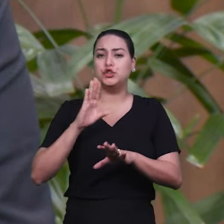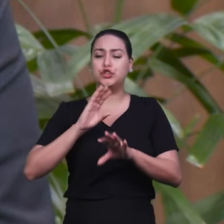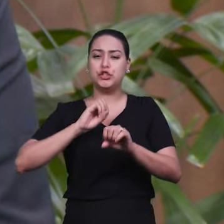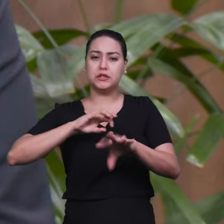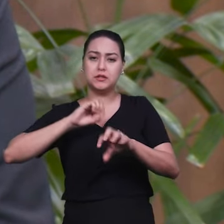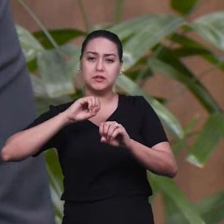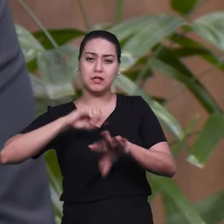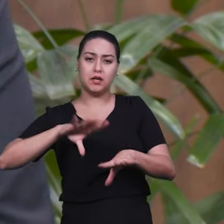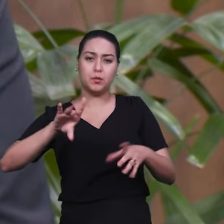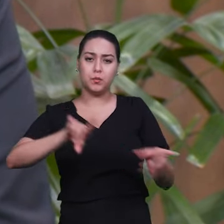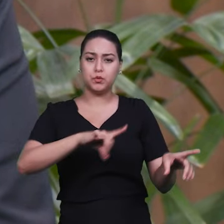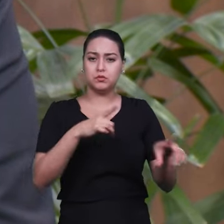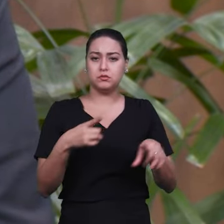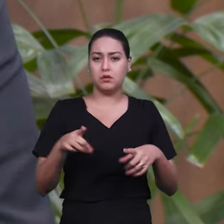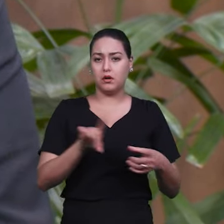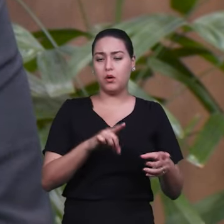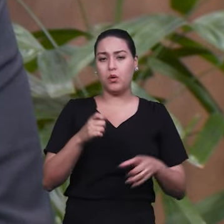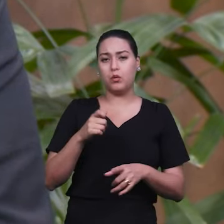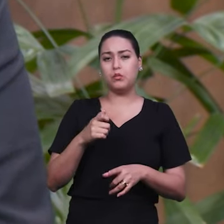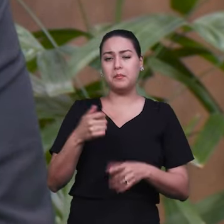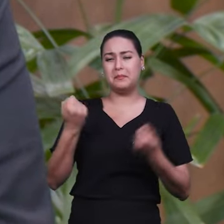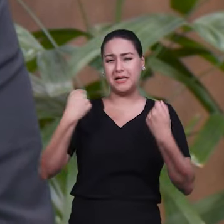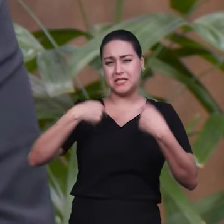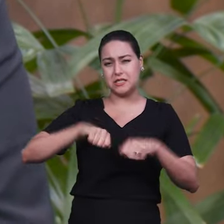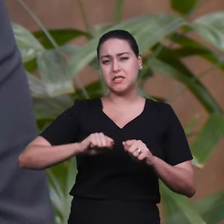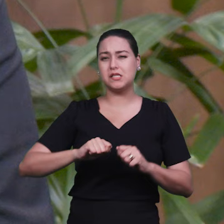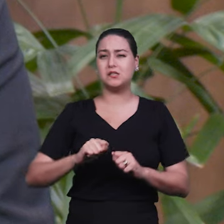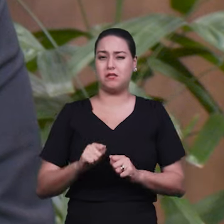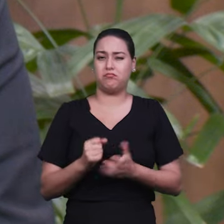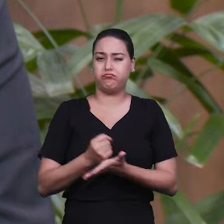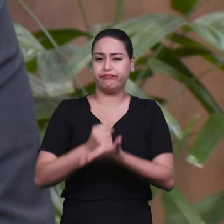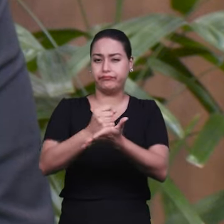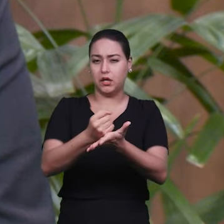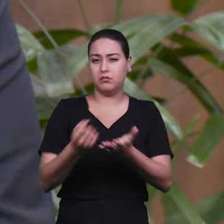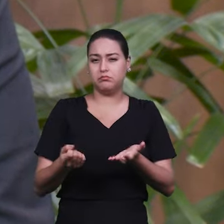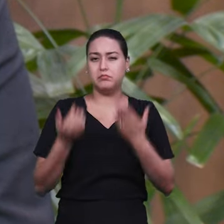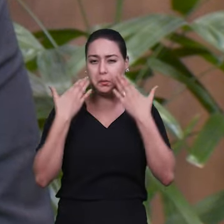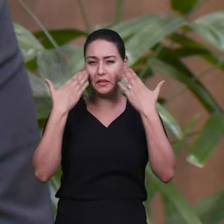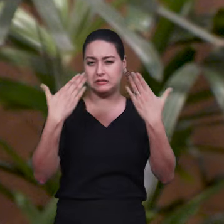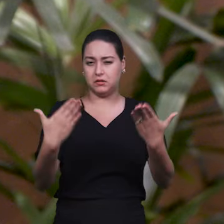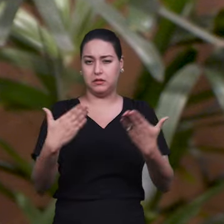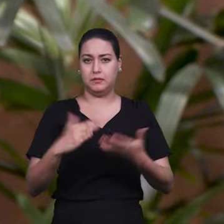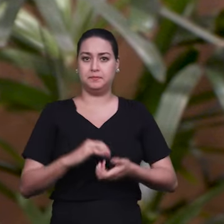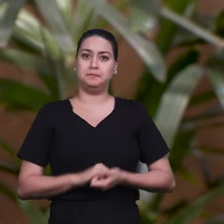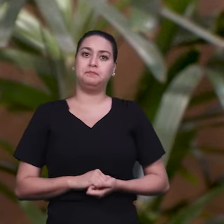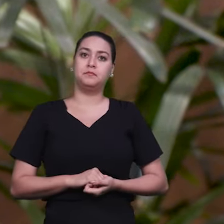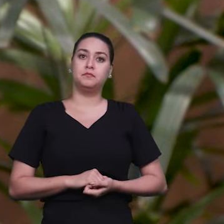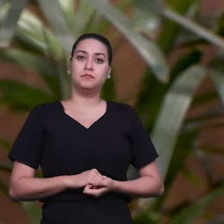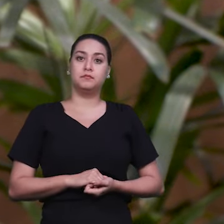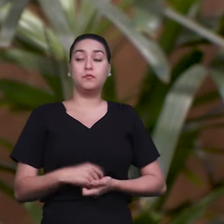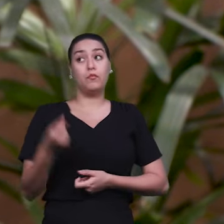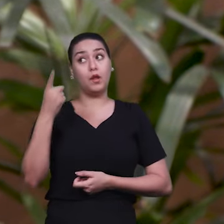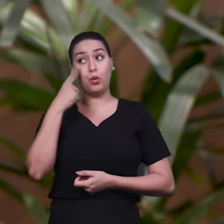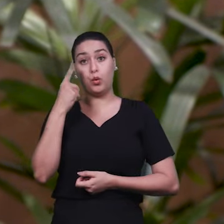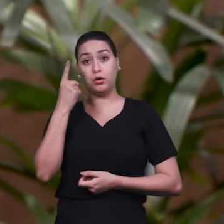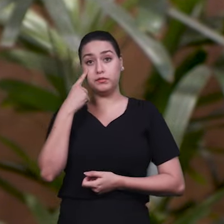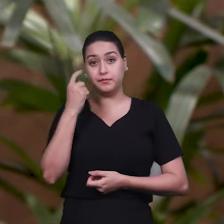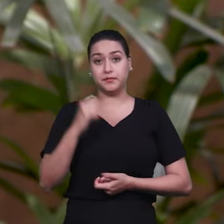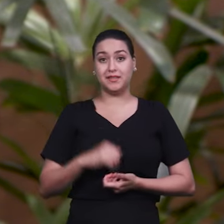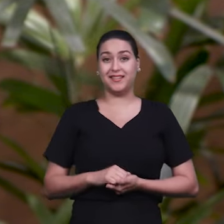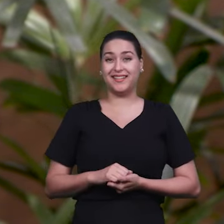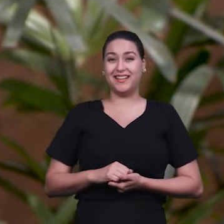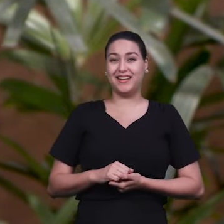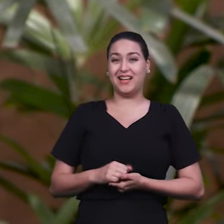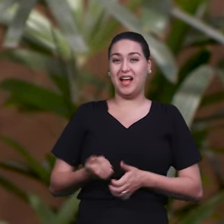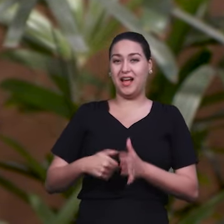musical, ela deve abordar, deve oferecer, vamos dizer, né? Olha, nós estávamos até conversando